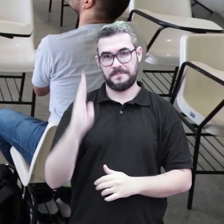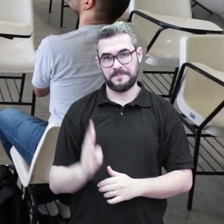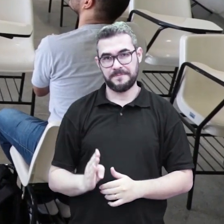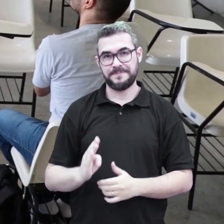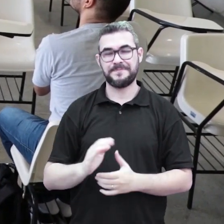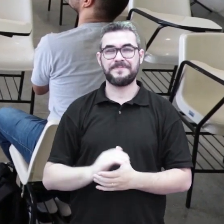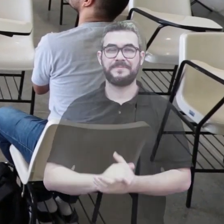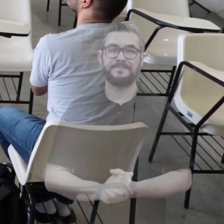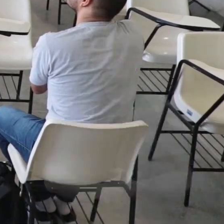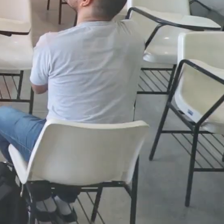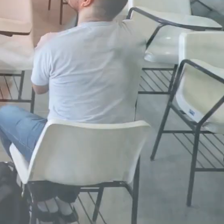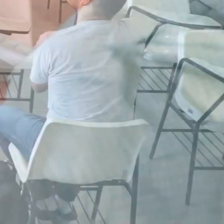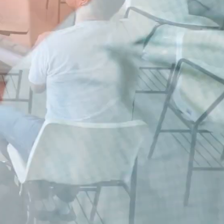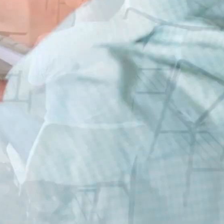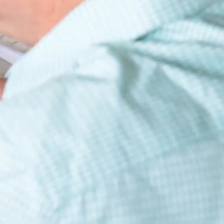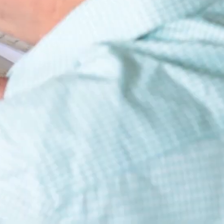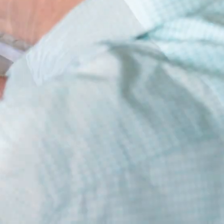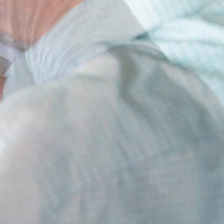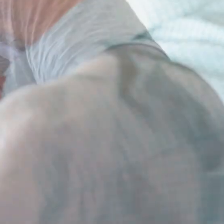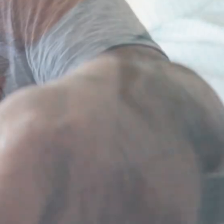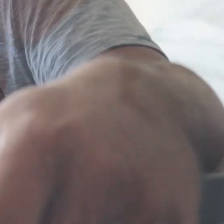impactam a ciência brasileira.